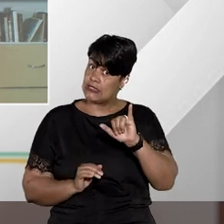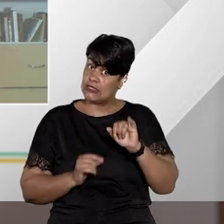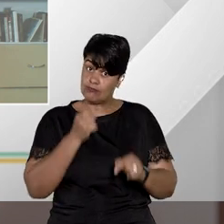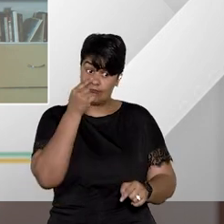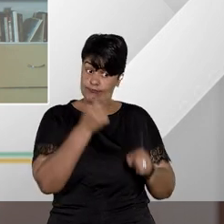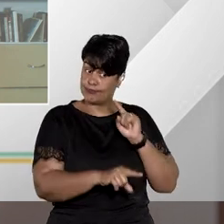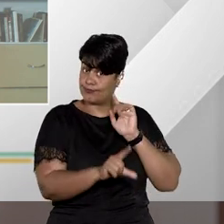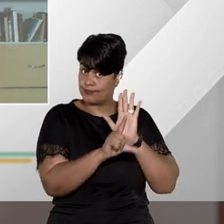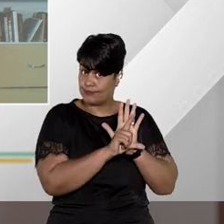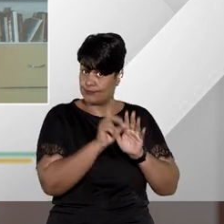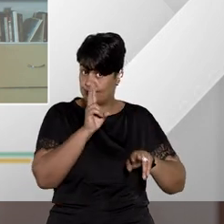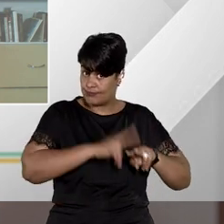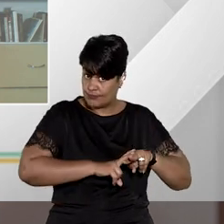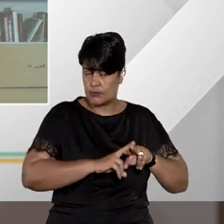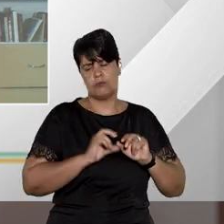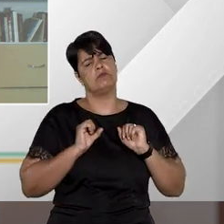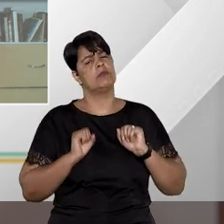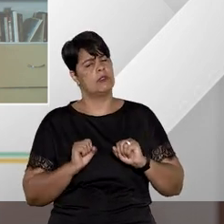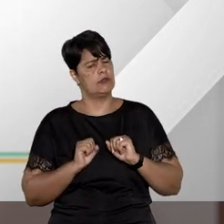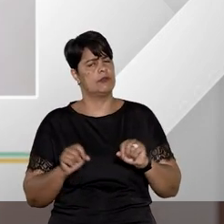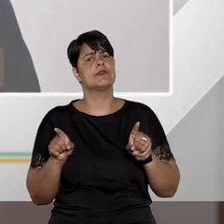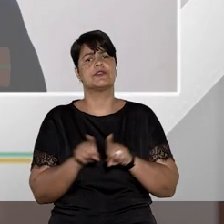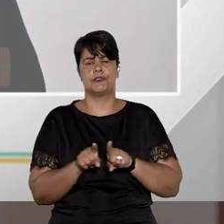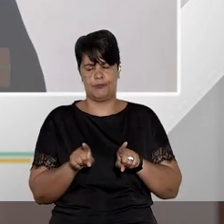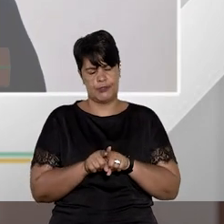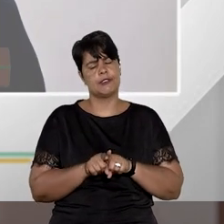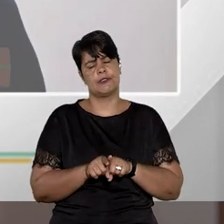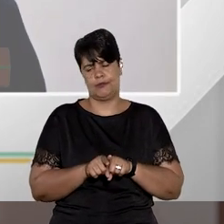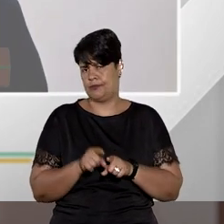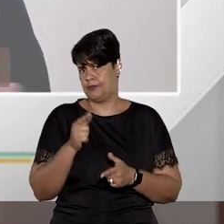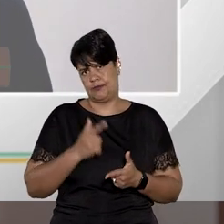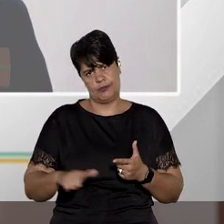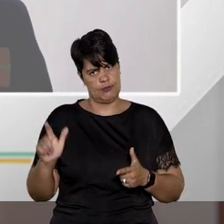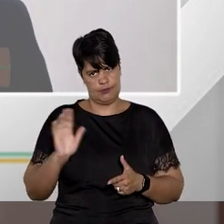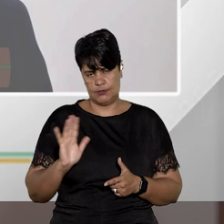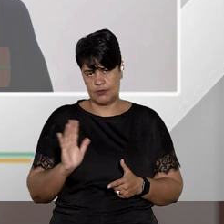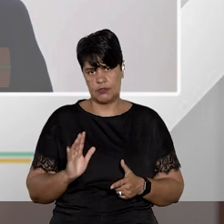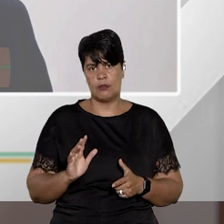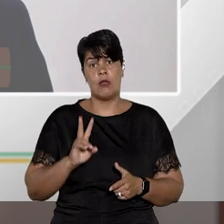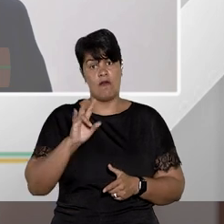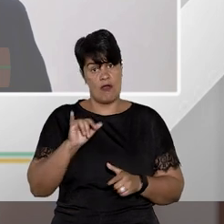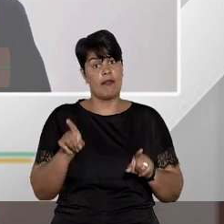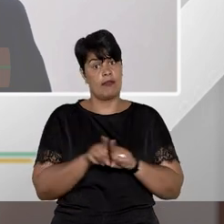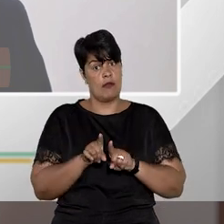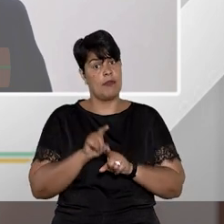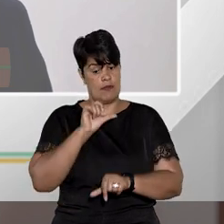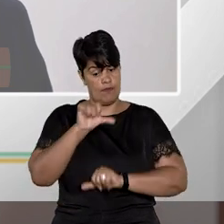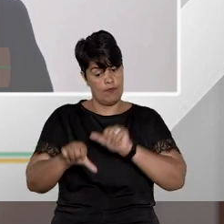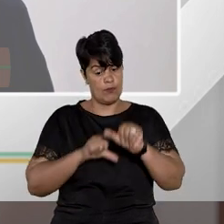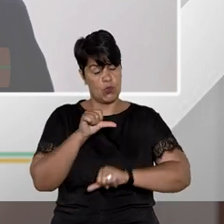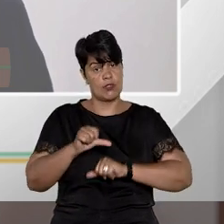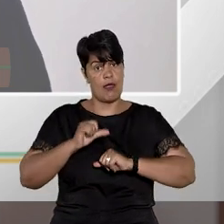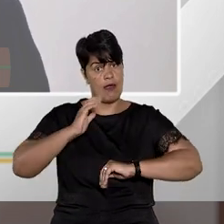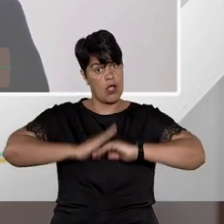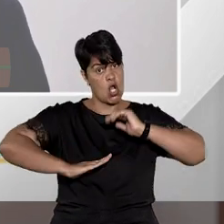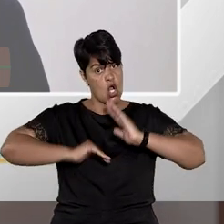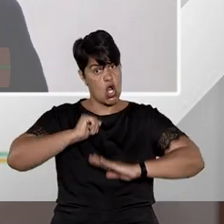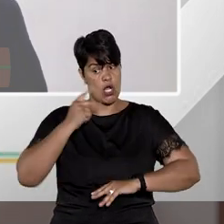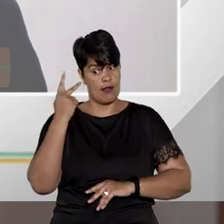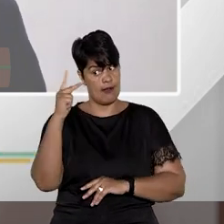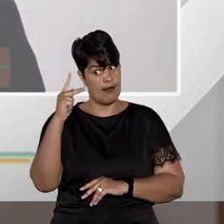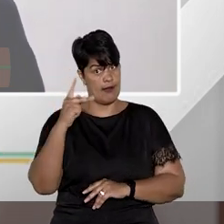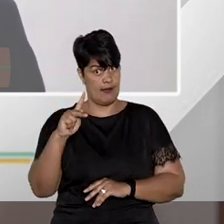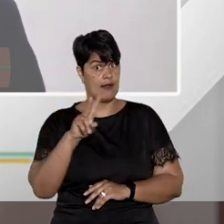caberia o habeas corpus também na esfera cível e aí vai alterar inclusive a competência do julgador dentro